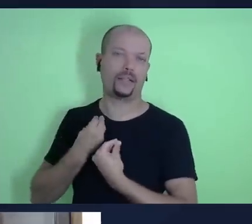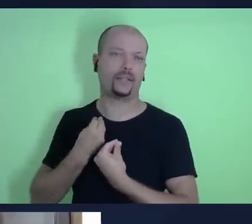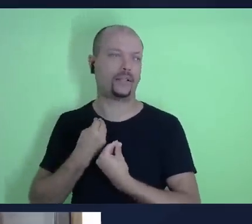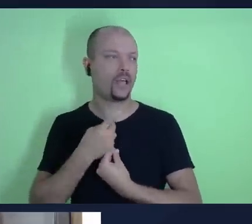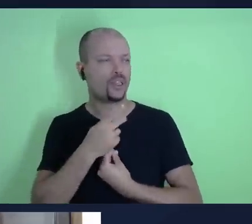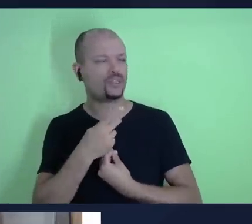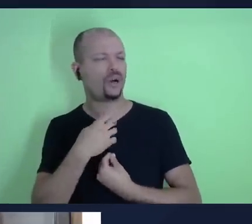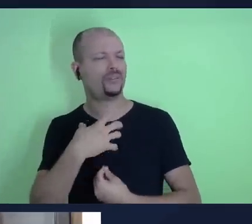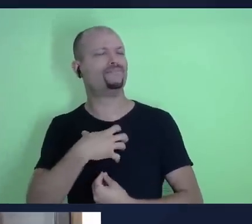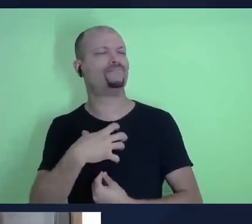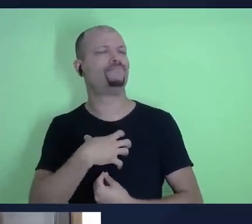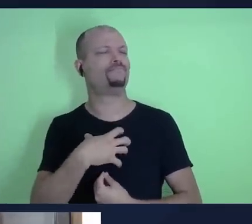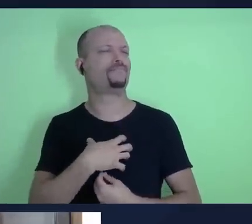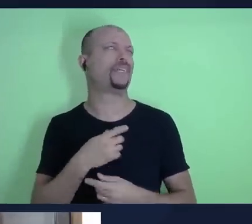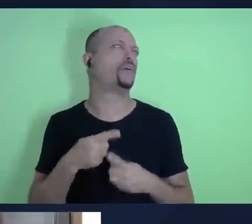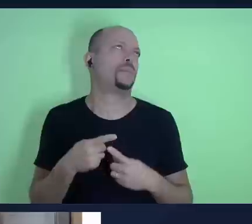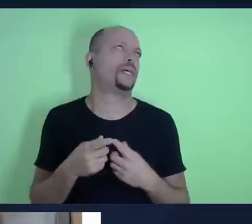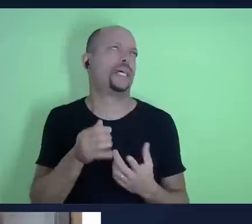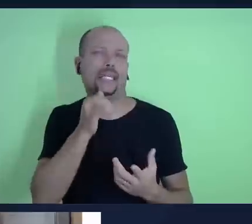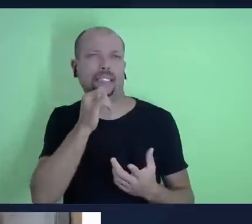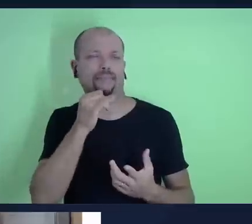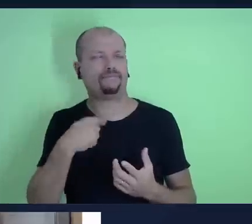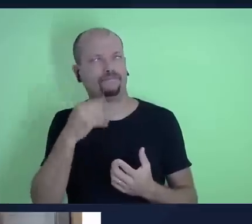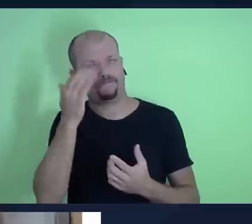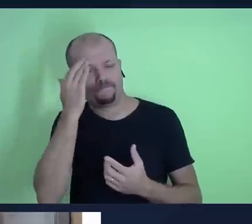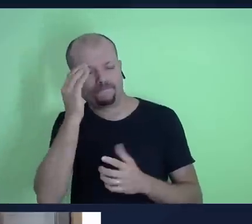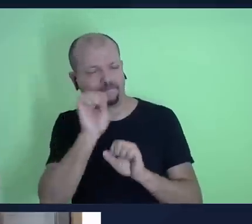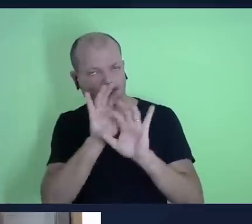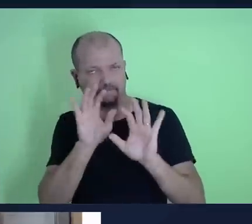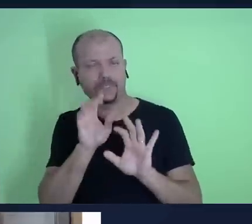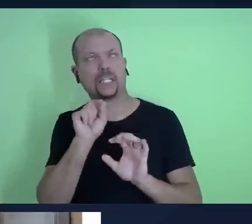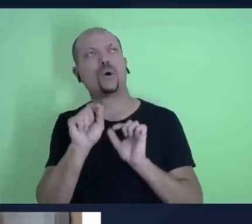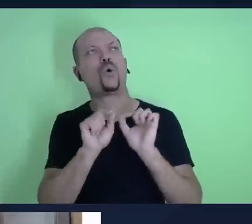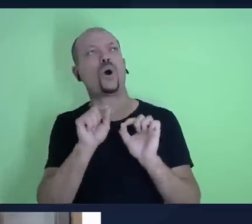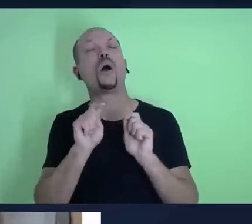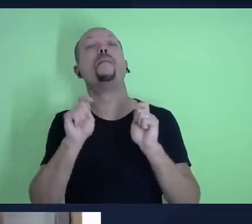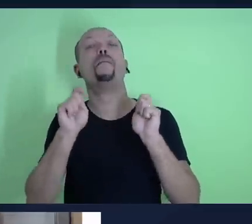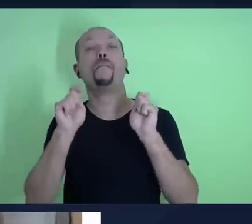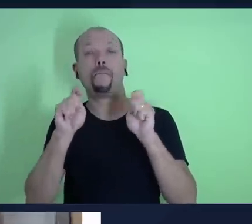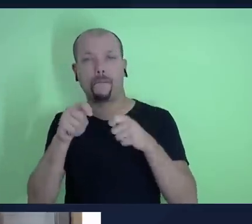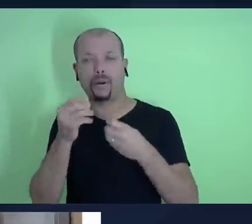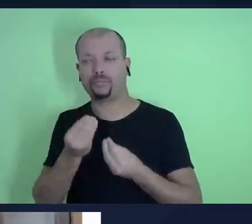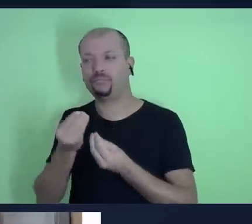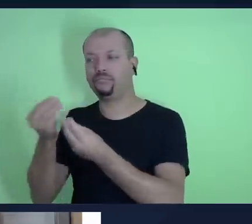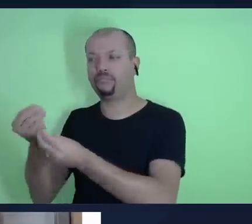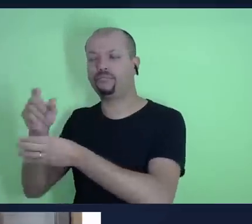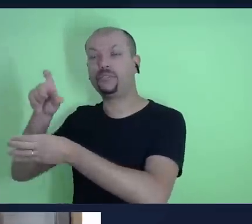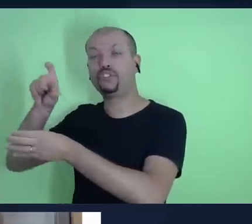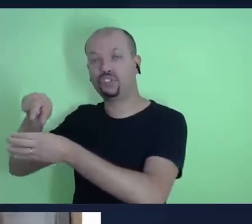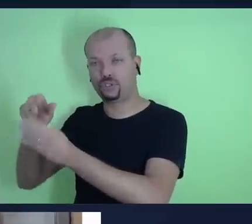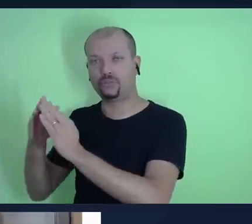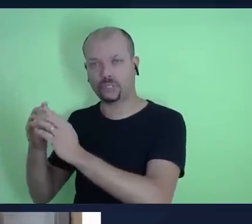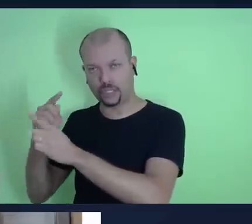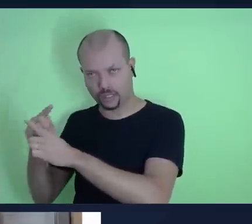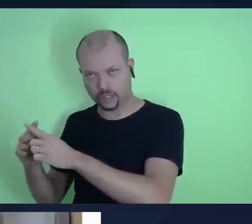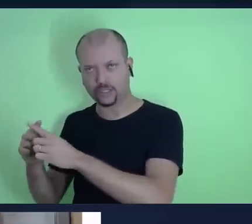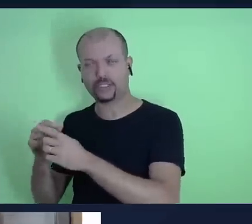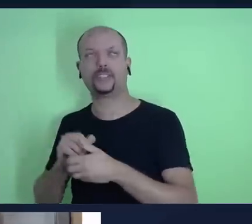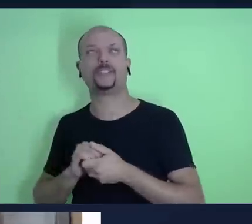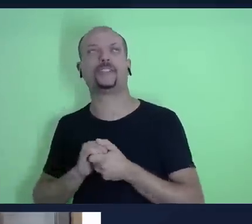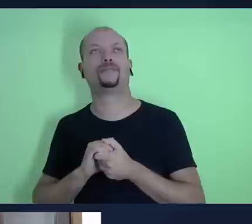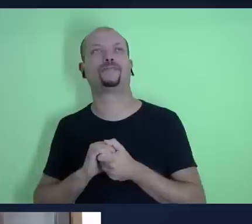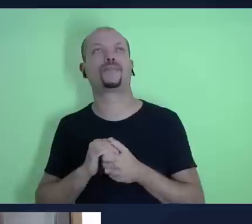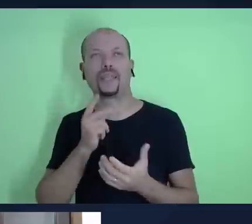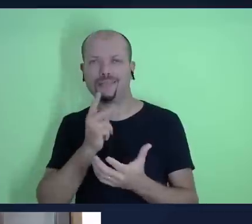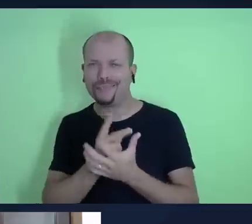eu entendo que é possível devolver o dízimo lá na igreja e mesmo assim